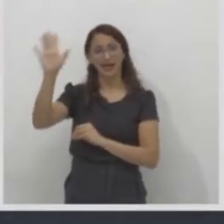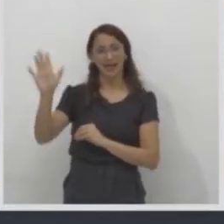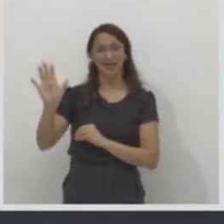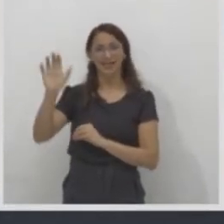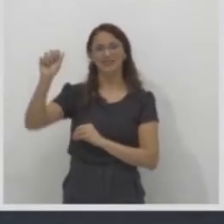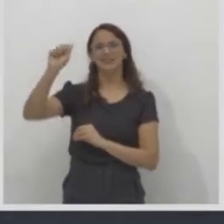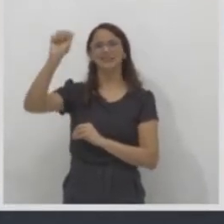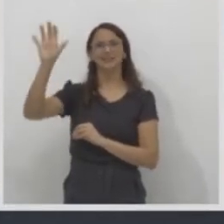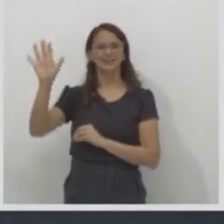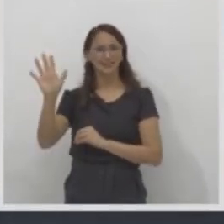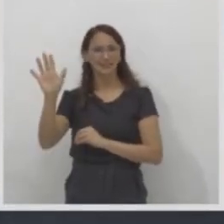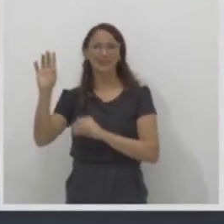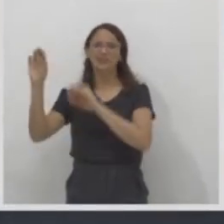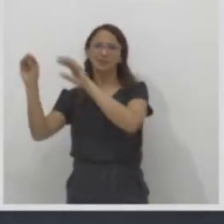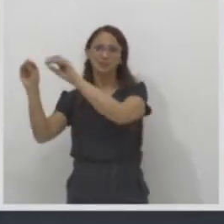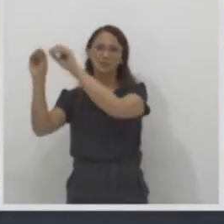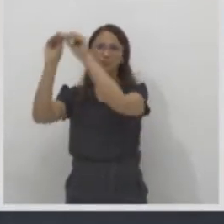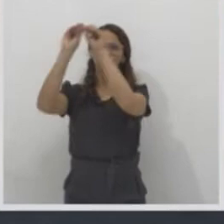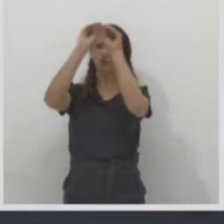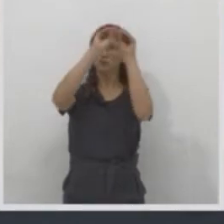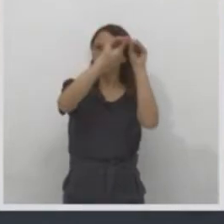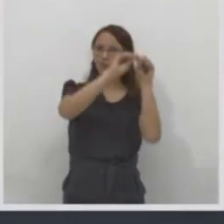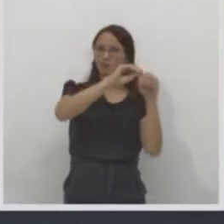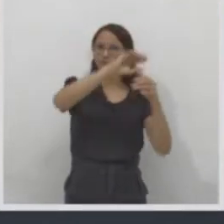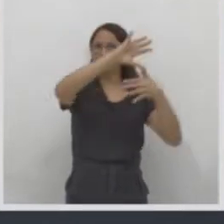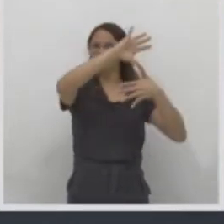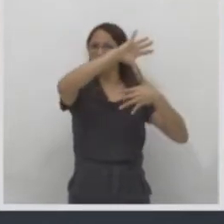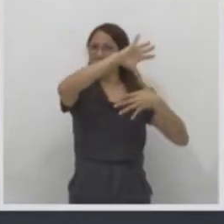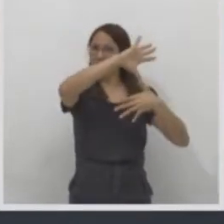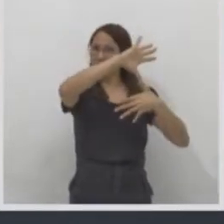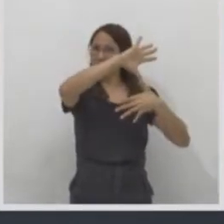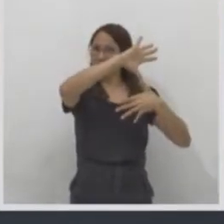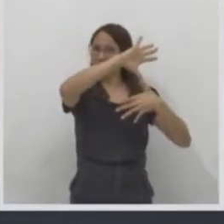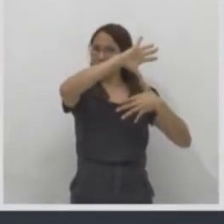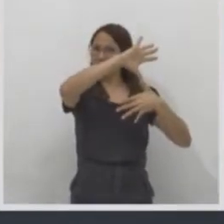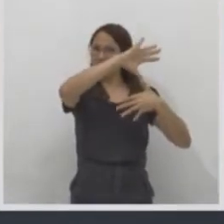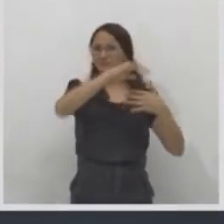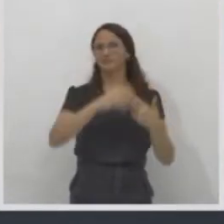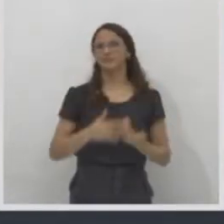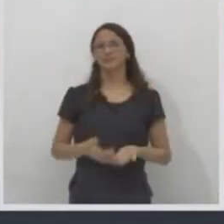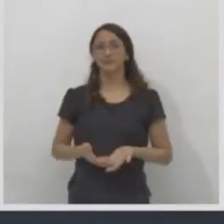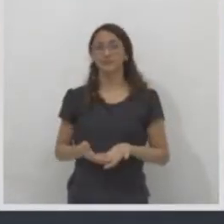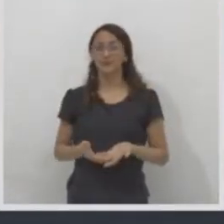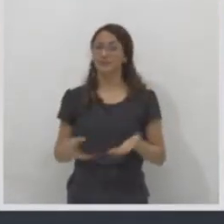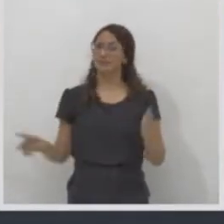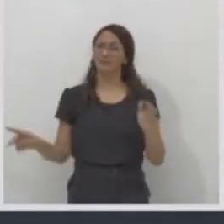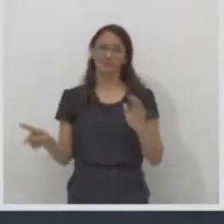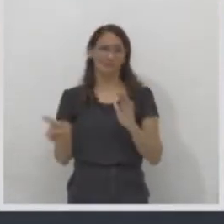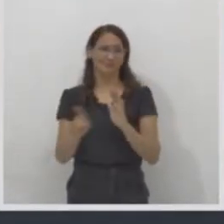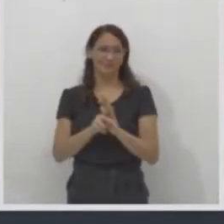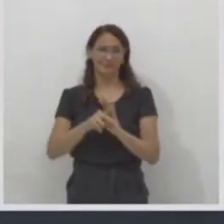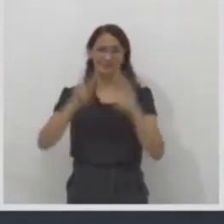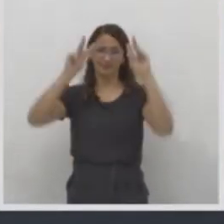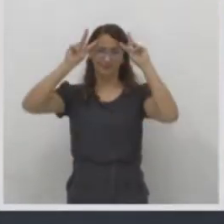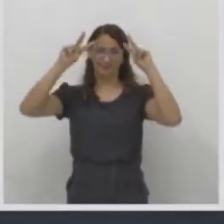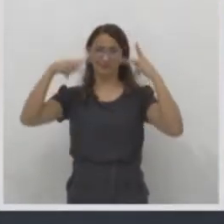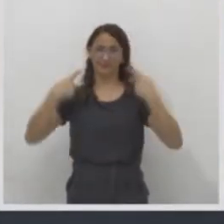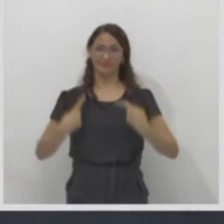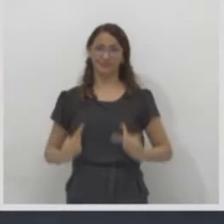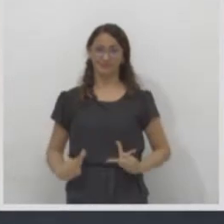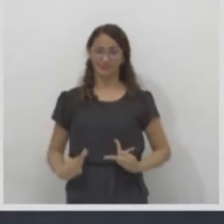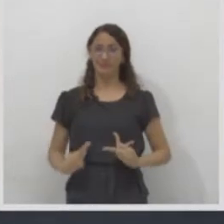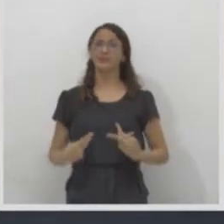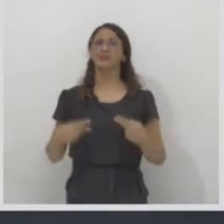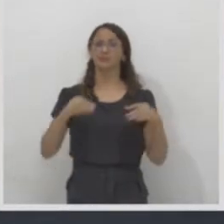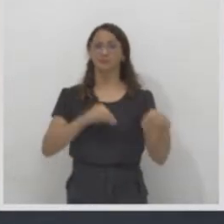para a América. Então, é natural da espécie humana, do homem, as migrações.